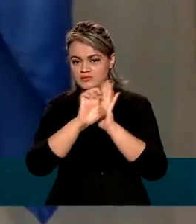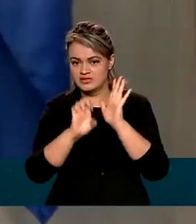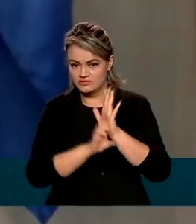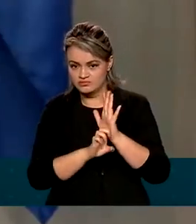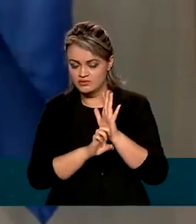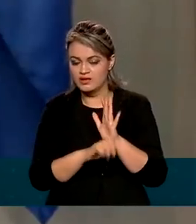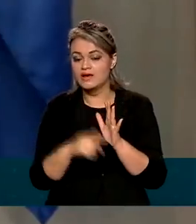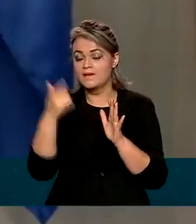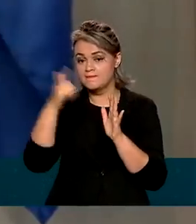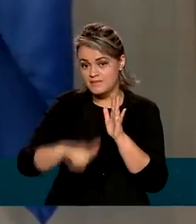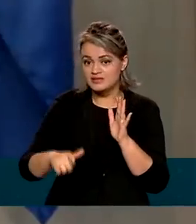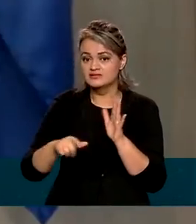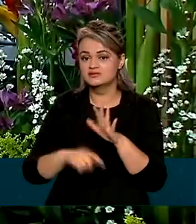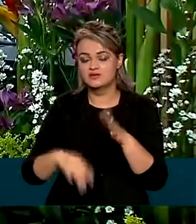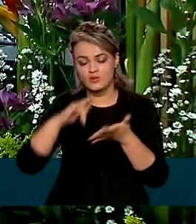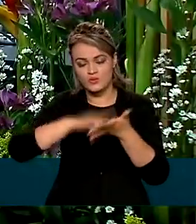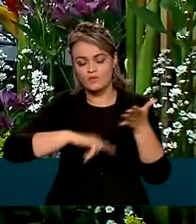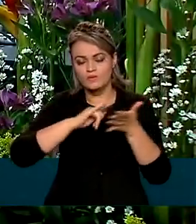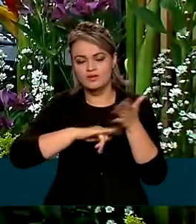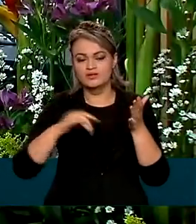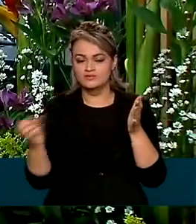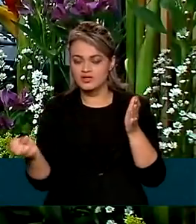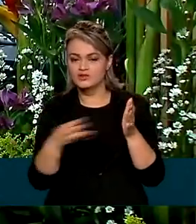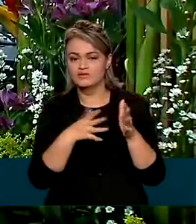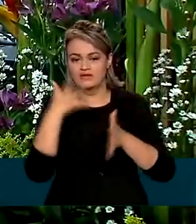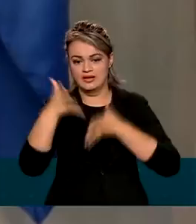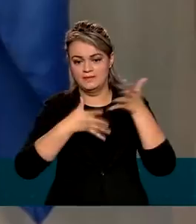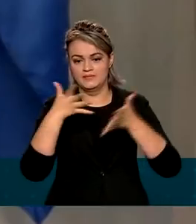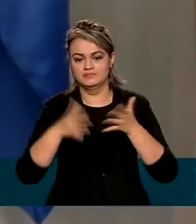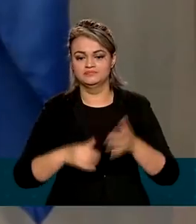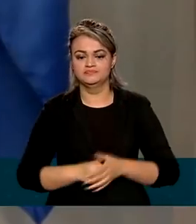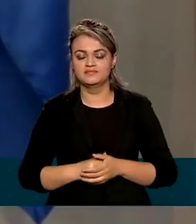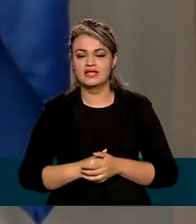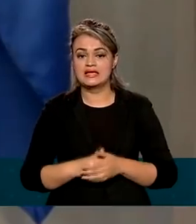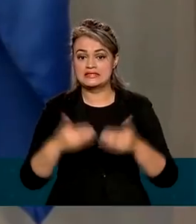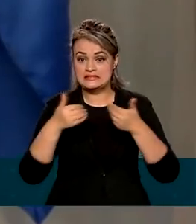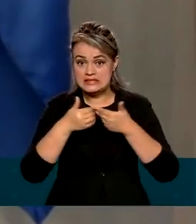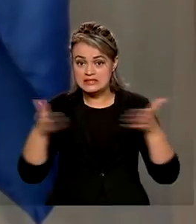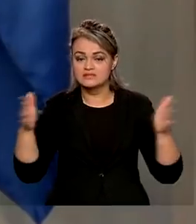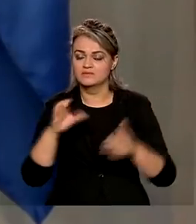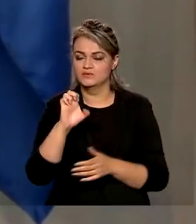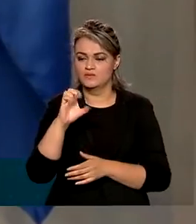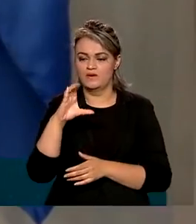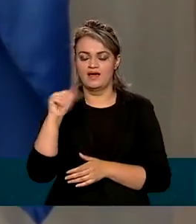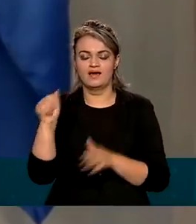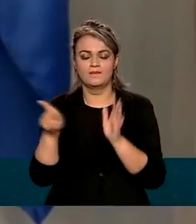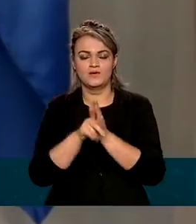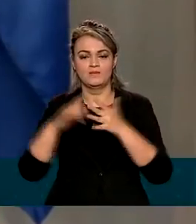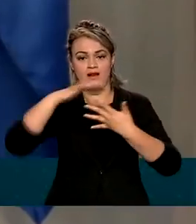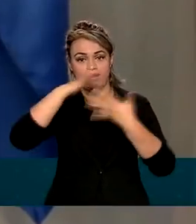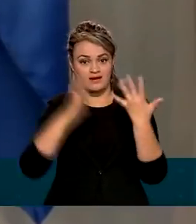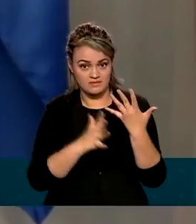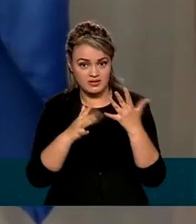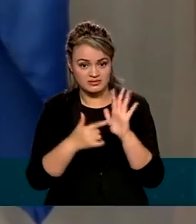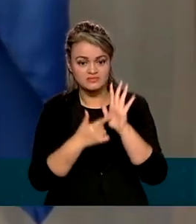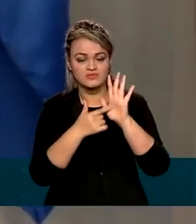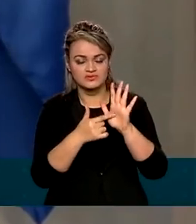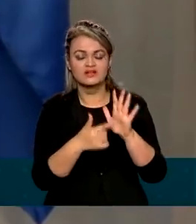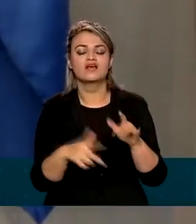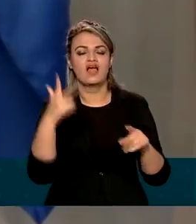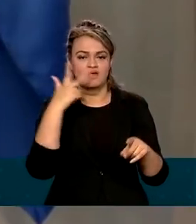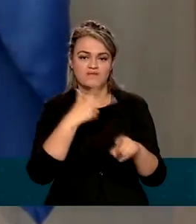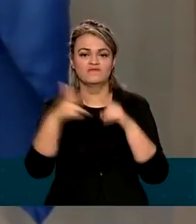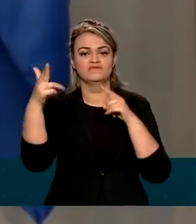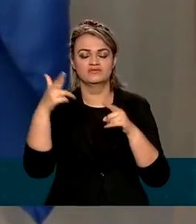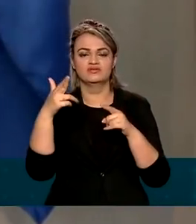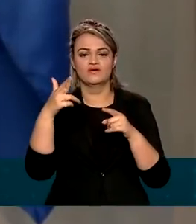Além disso, o documento ganhou uma versão em libras. O lançamento do ECA em libras representa mais uma vitória para